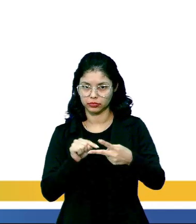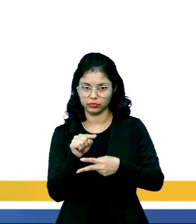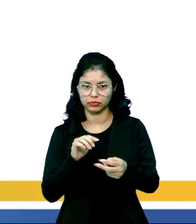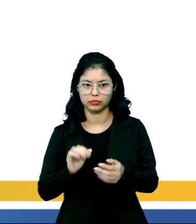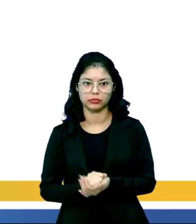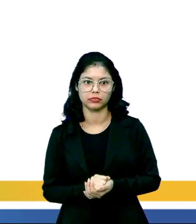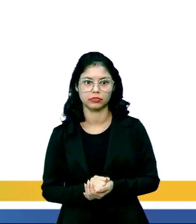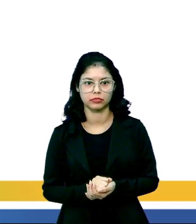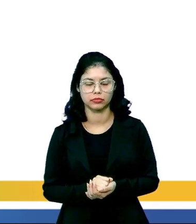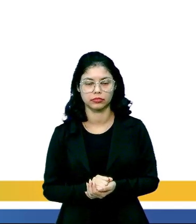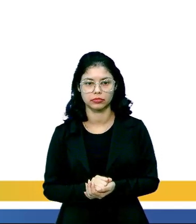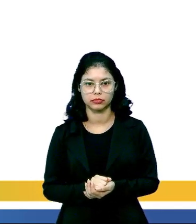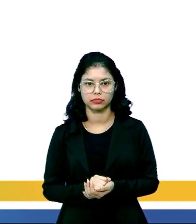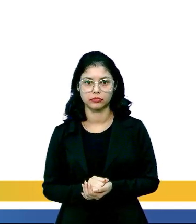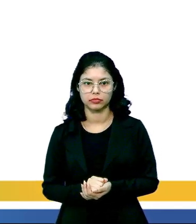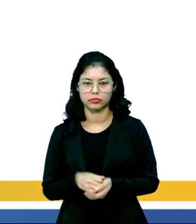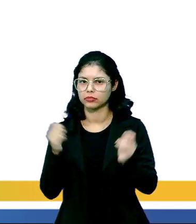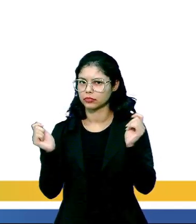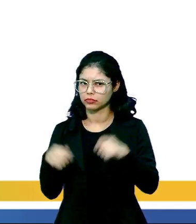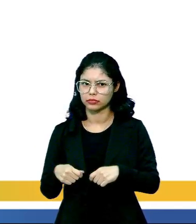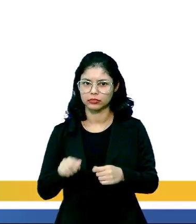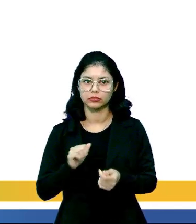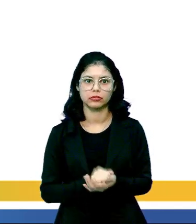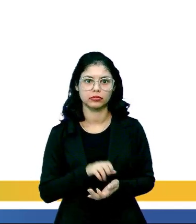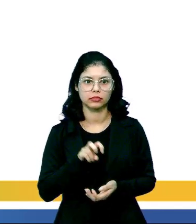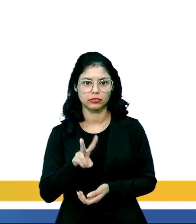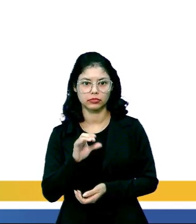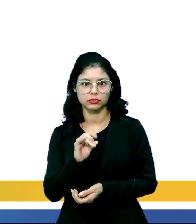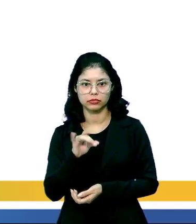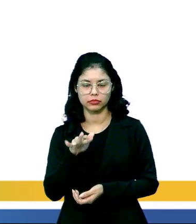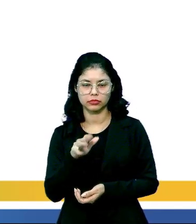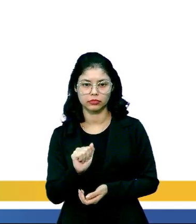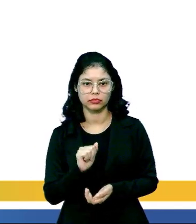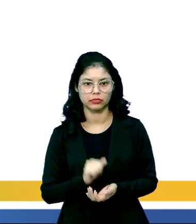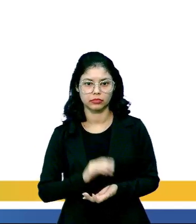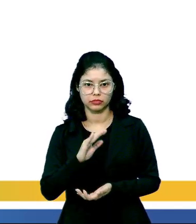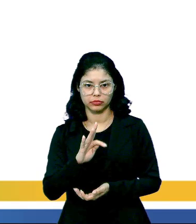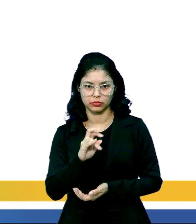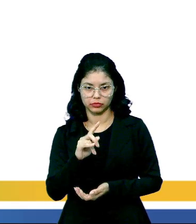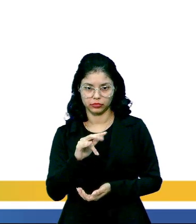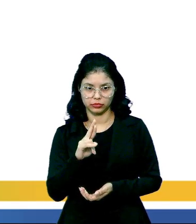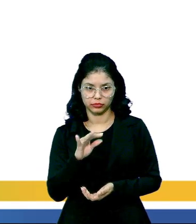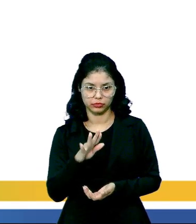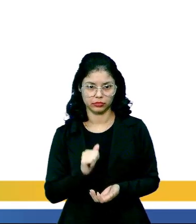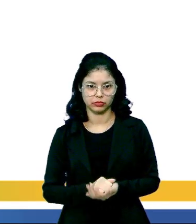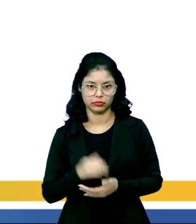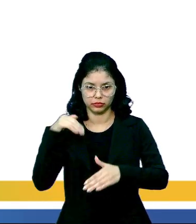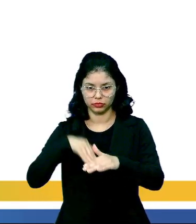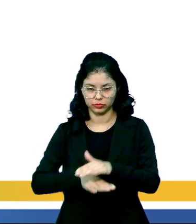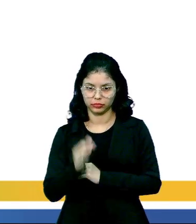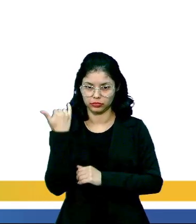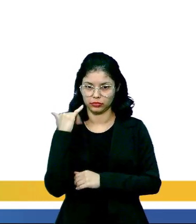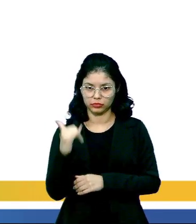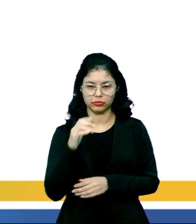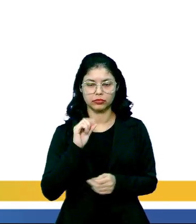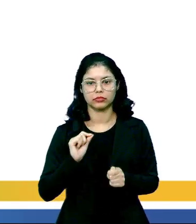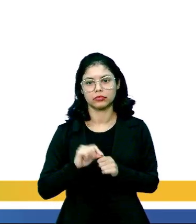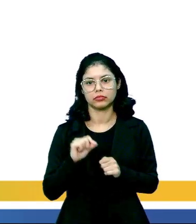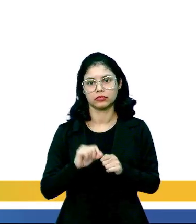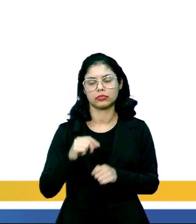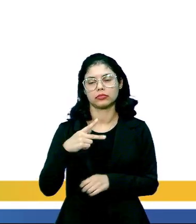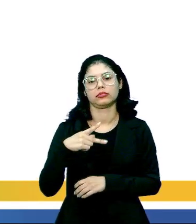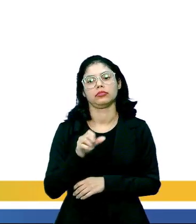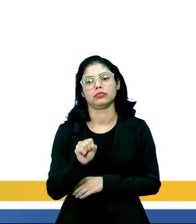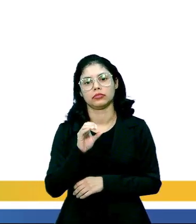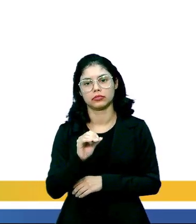dois tipos, tá? Possuem vacúolos e cloroplastos, como eu falei. Seu armazenamento energético